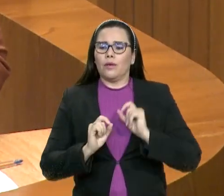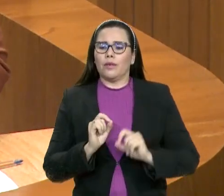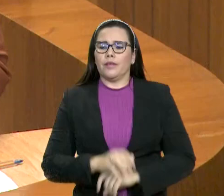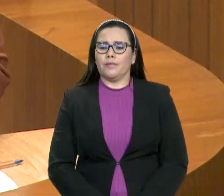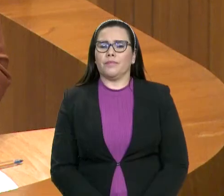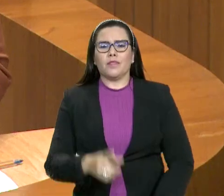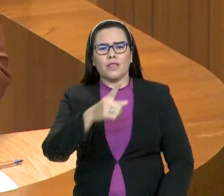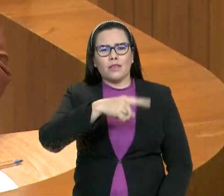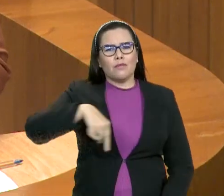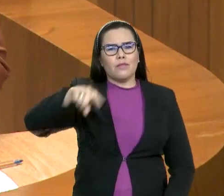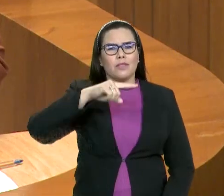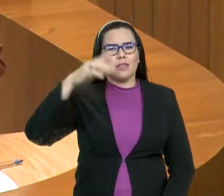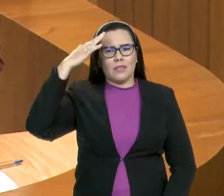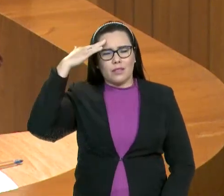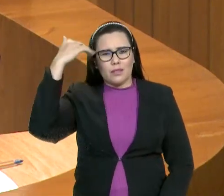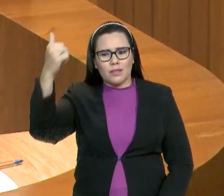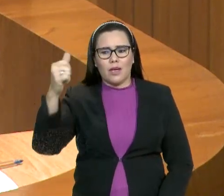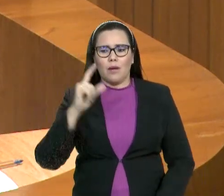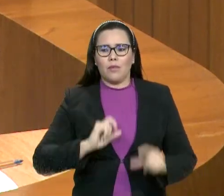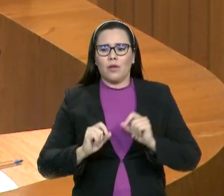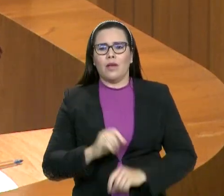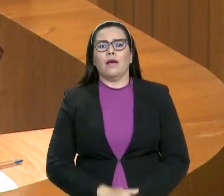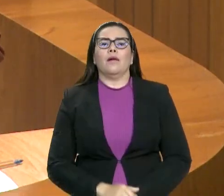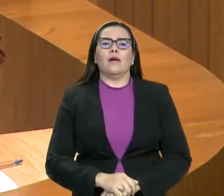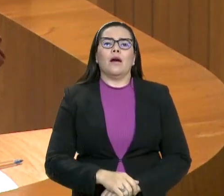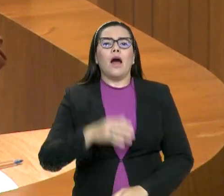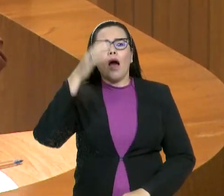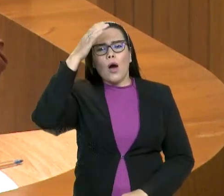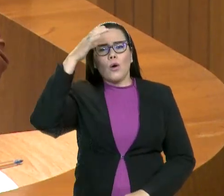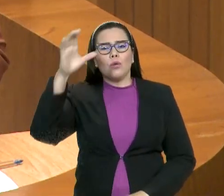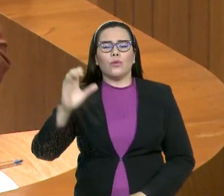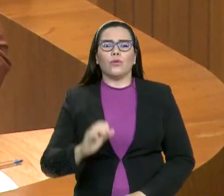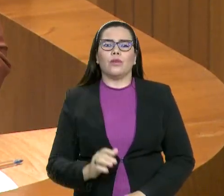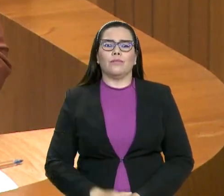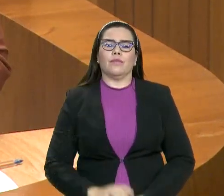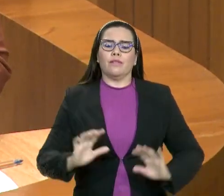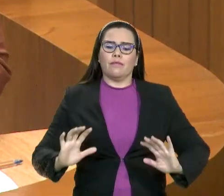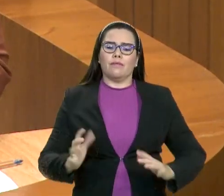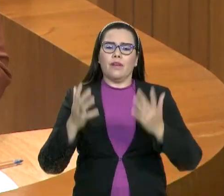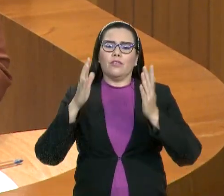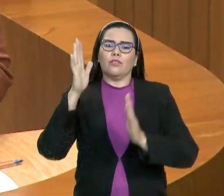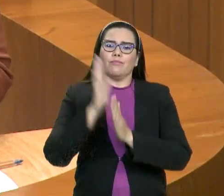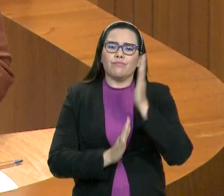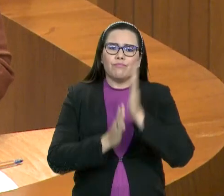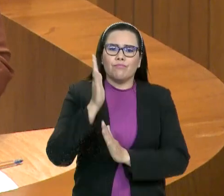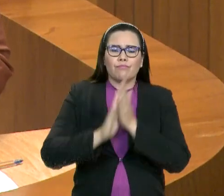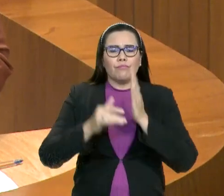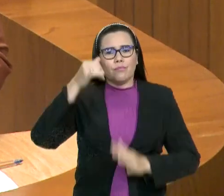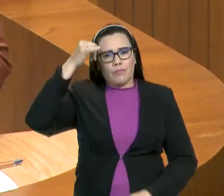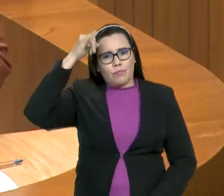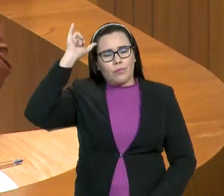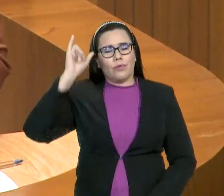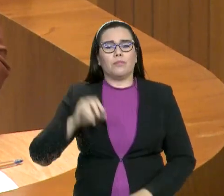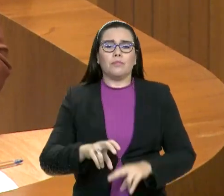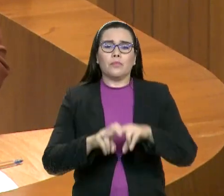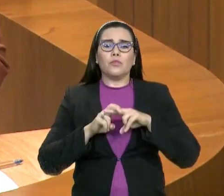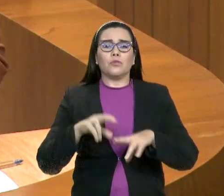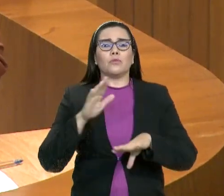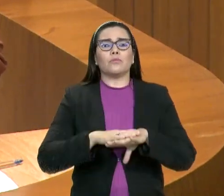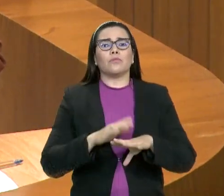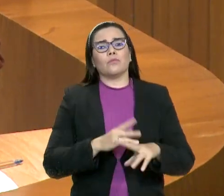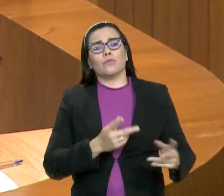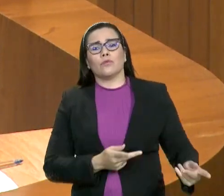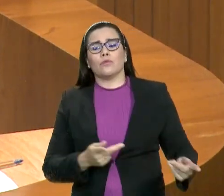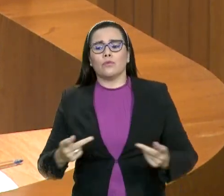cultura da festa do Bumba Boy. Mas, por isso eu quero aqui te convidar, como eu iniciei minha